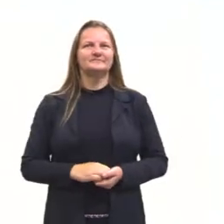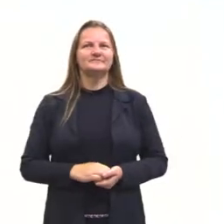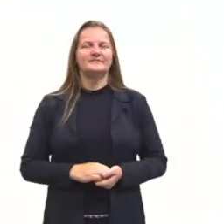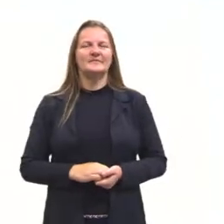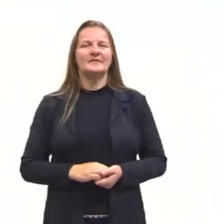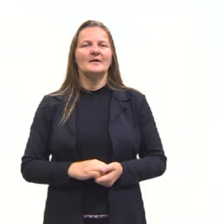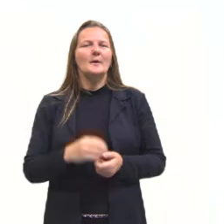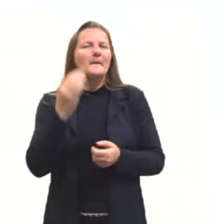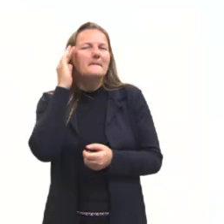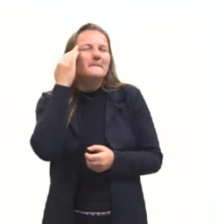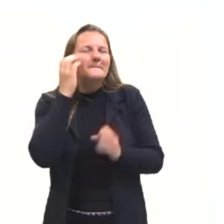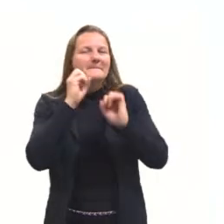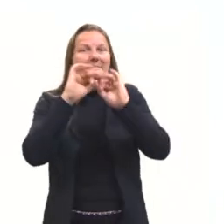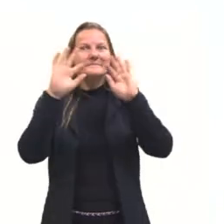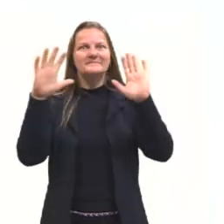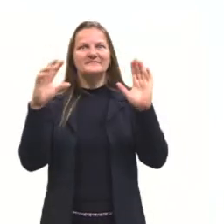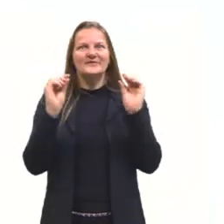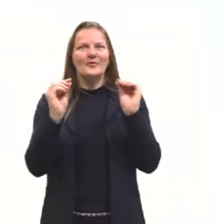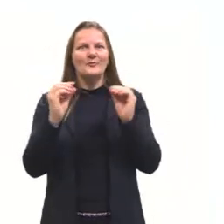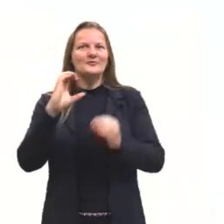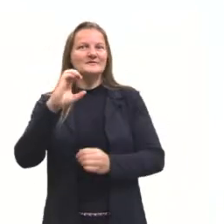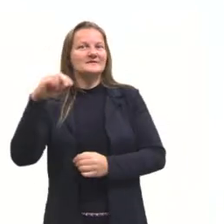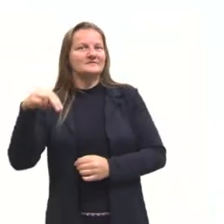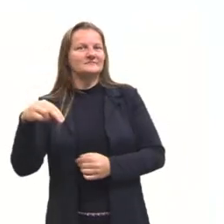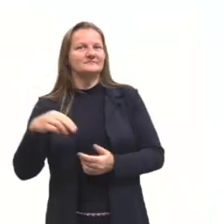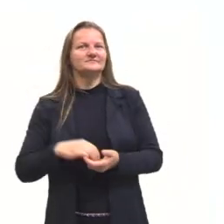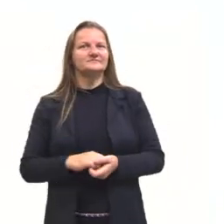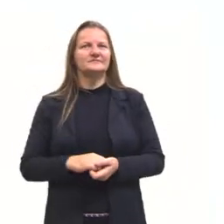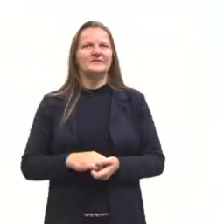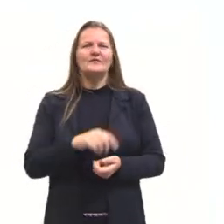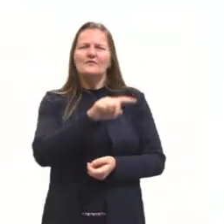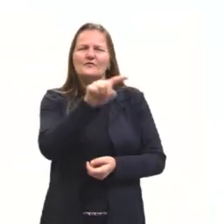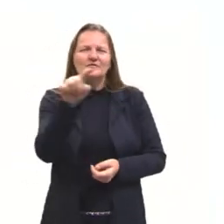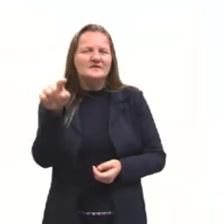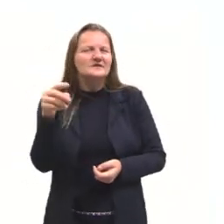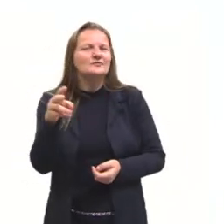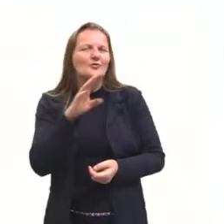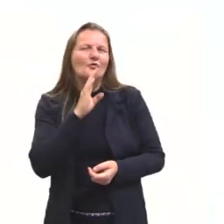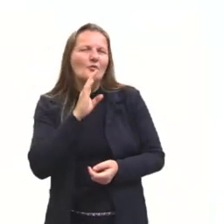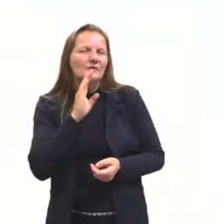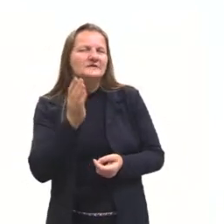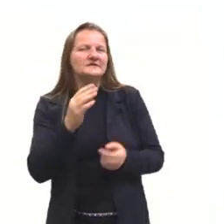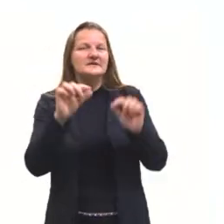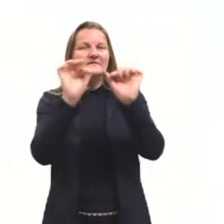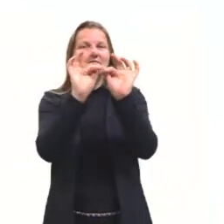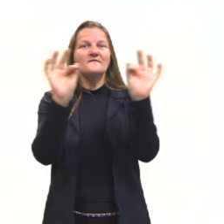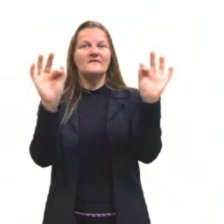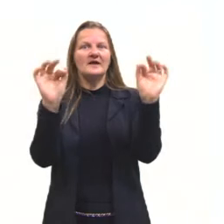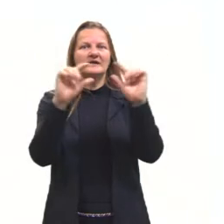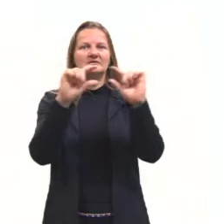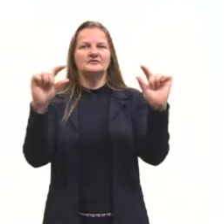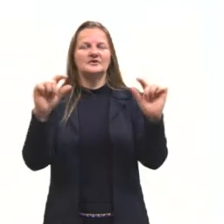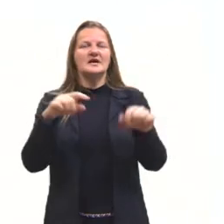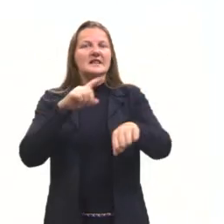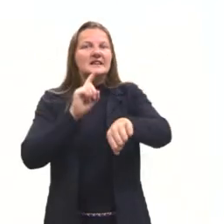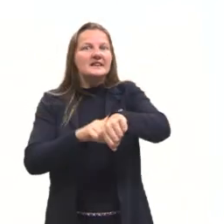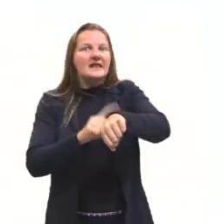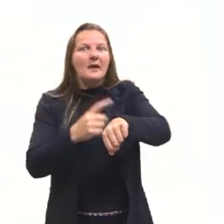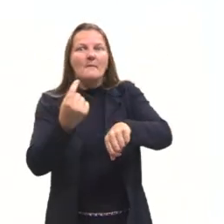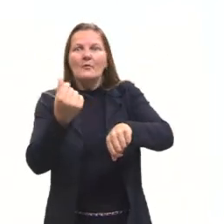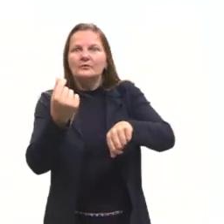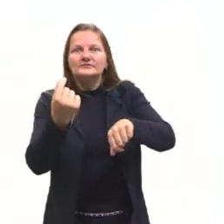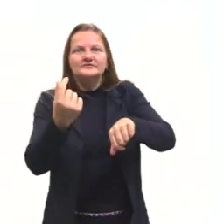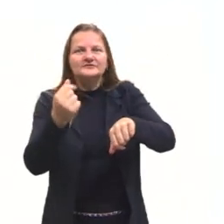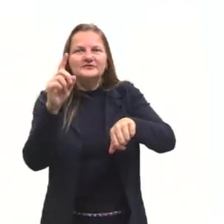Então, para entender um pouquinho, todo mundo já deve ter ouvido falar ou usa essa frase que tempo é dinheiro, né? Vamos, vamos,